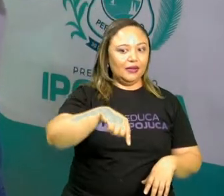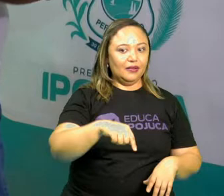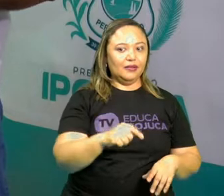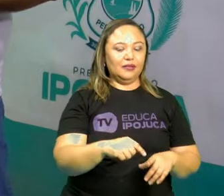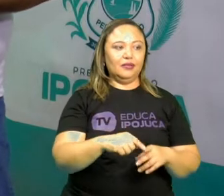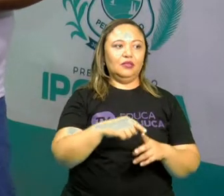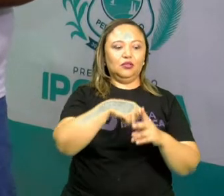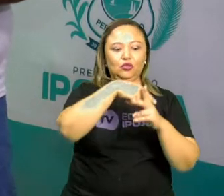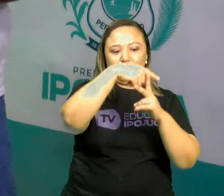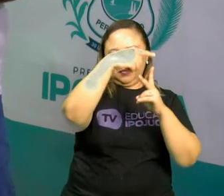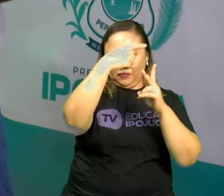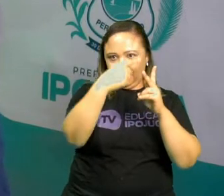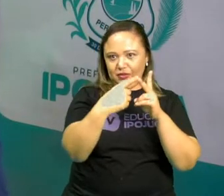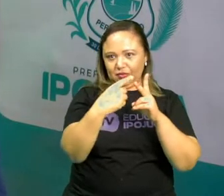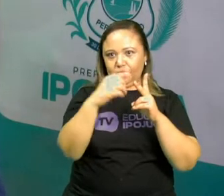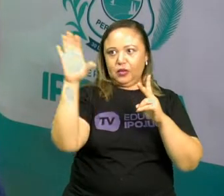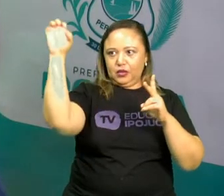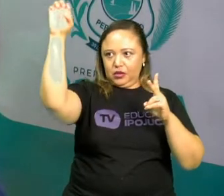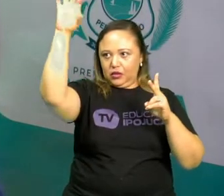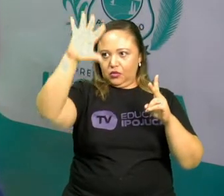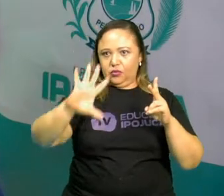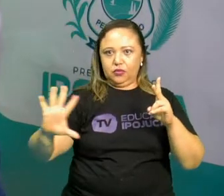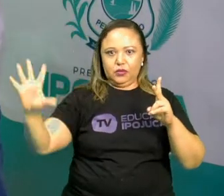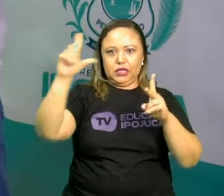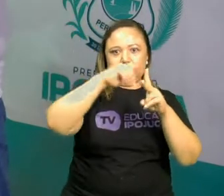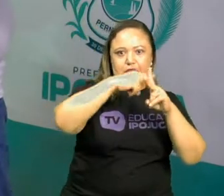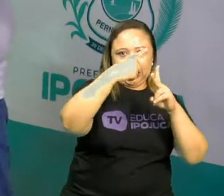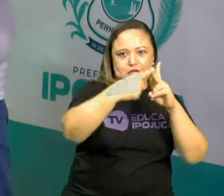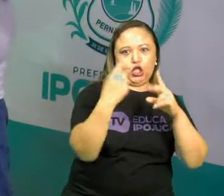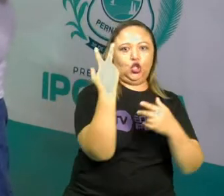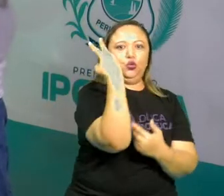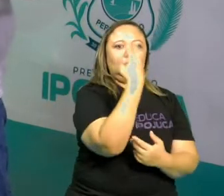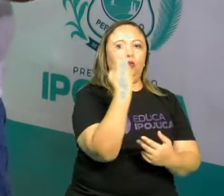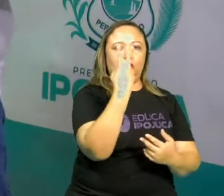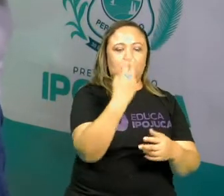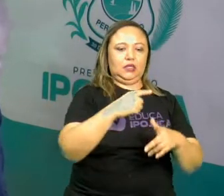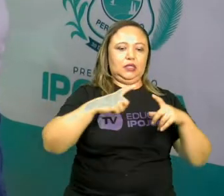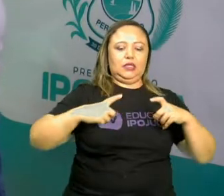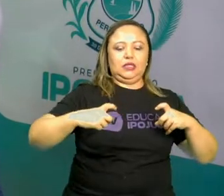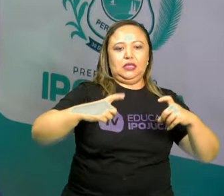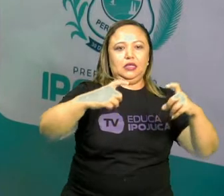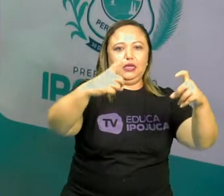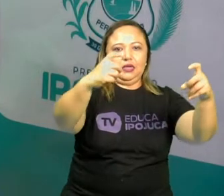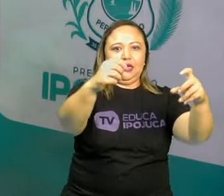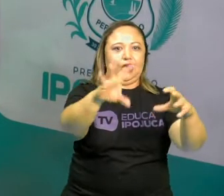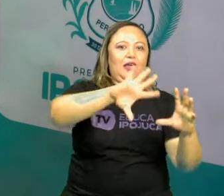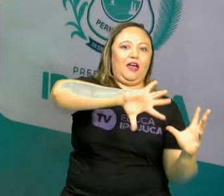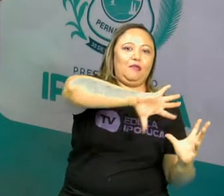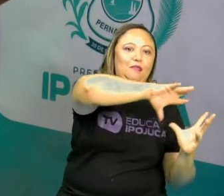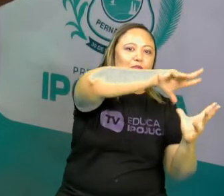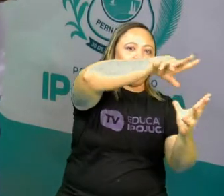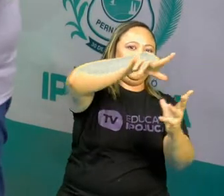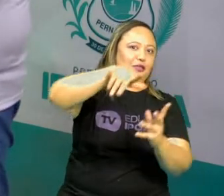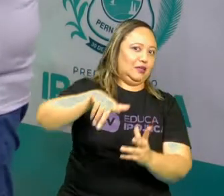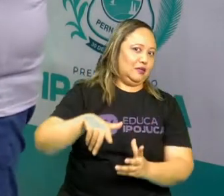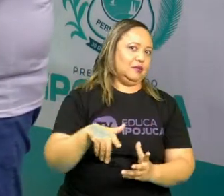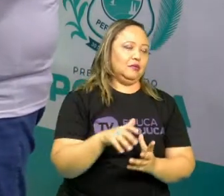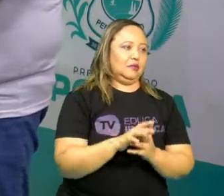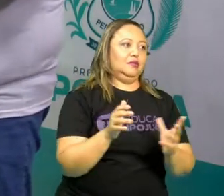das duas grandes guerras mundiais e de vários outros acontecimentos que a gente vai ver aqui no nosso trabalho.